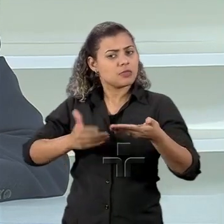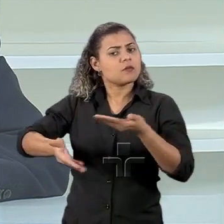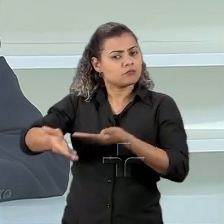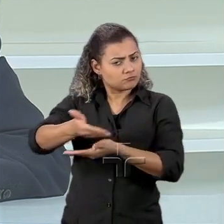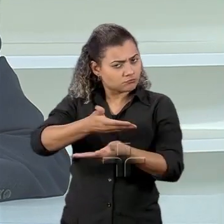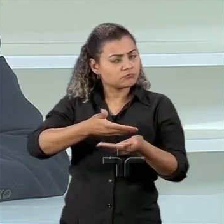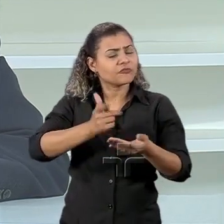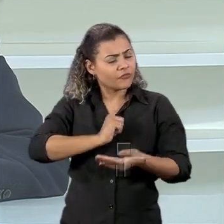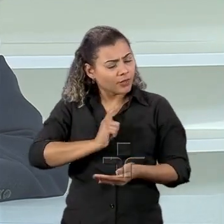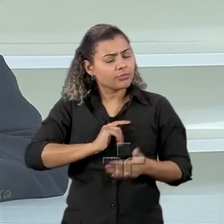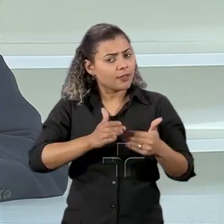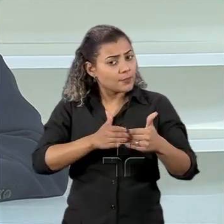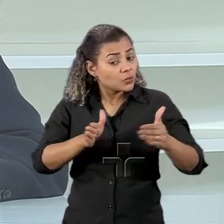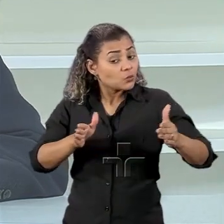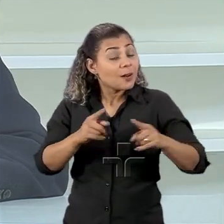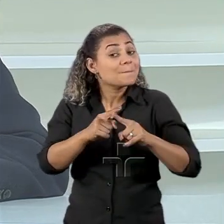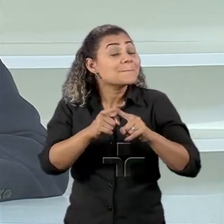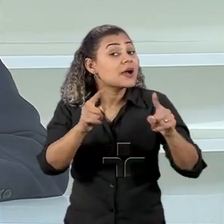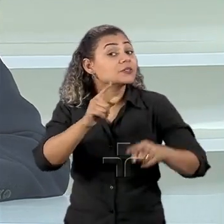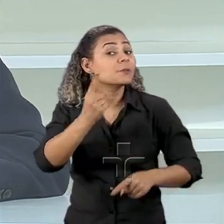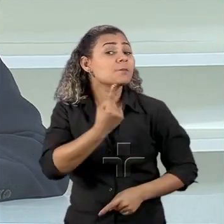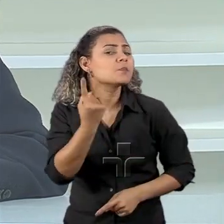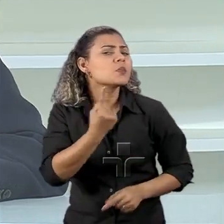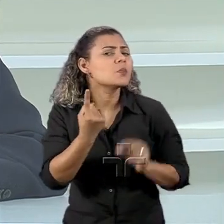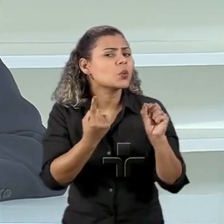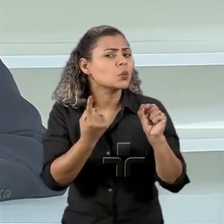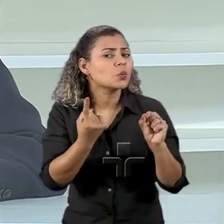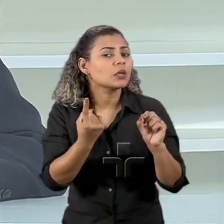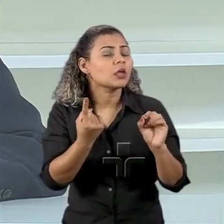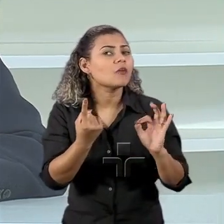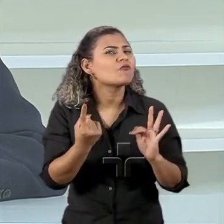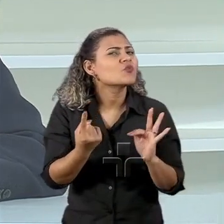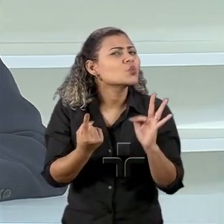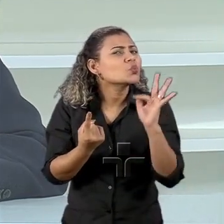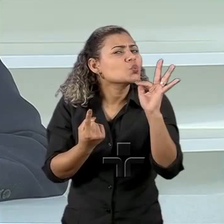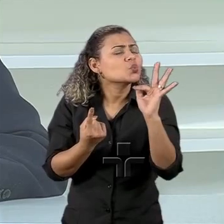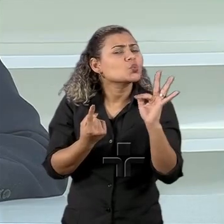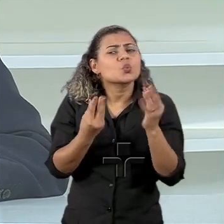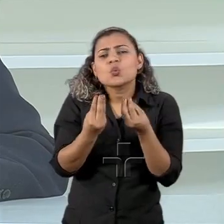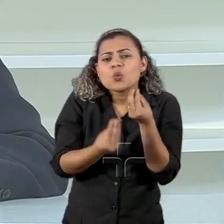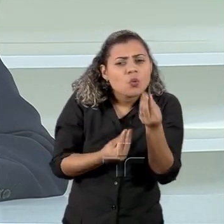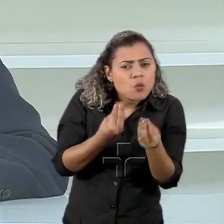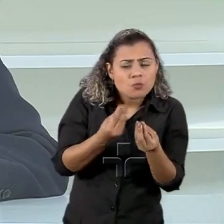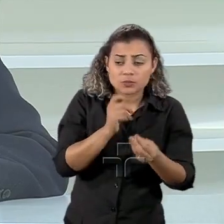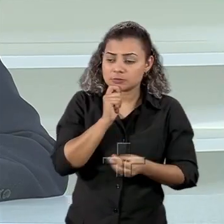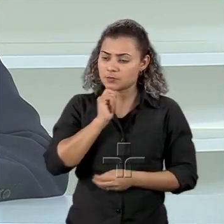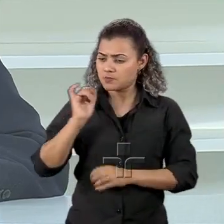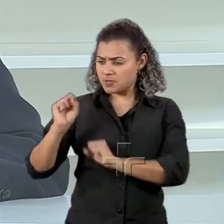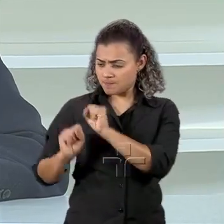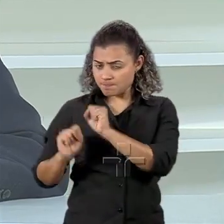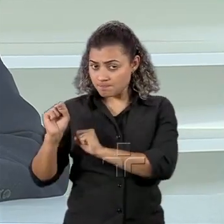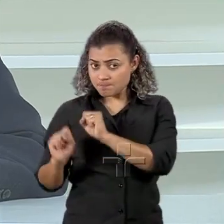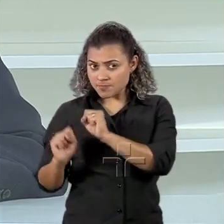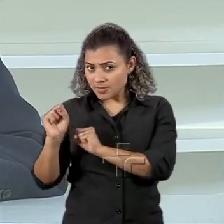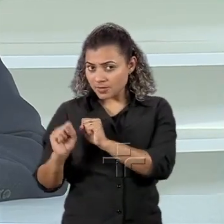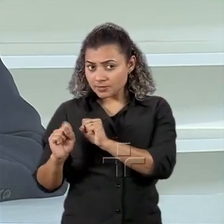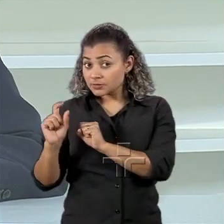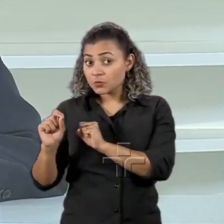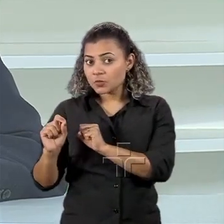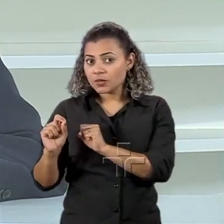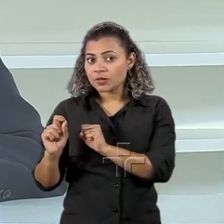levando em conta, primeiro, a previsibilidade, a previsibilidade para os empresários vem da